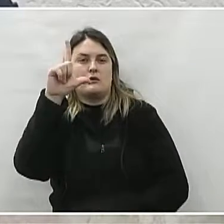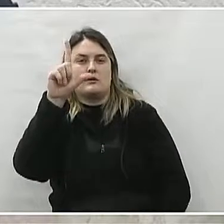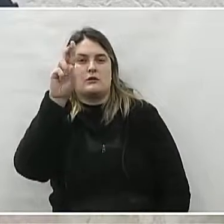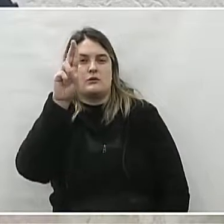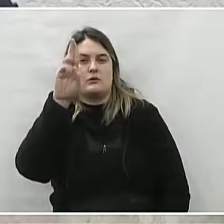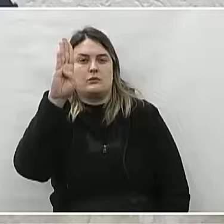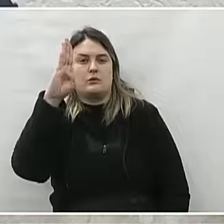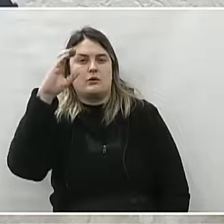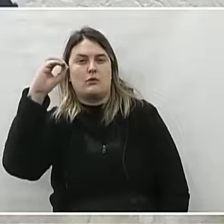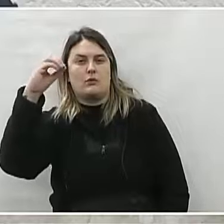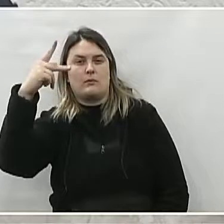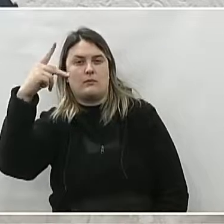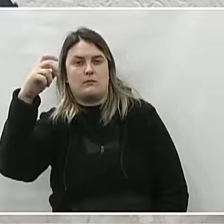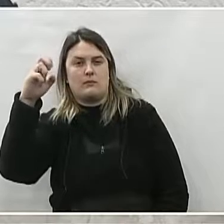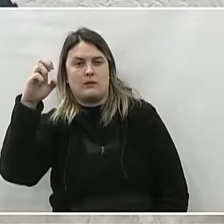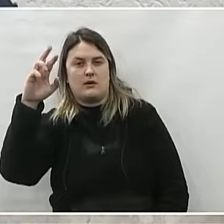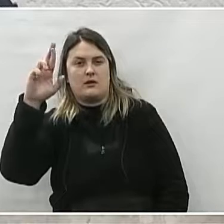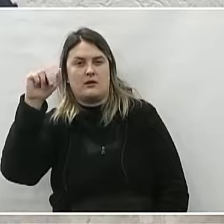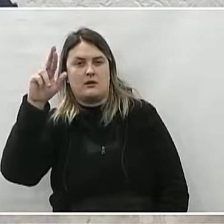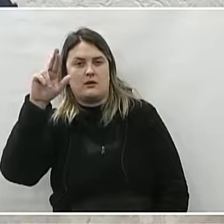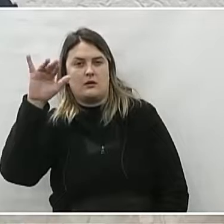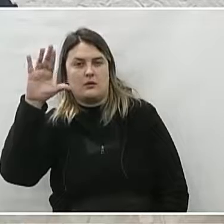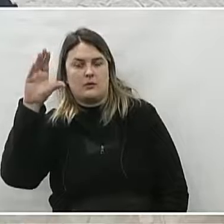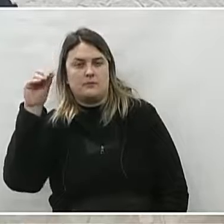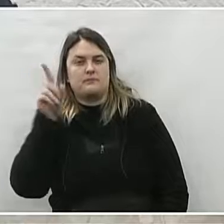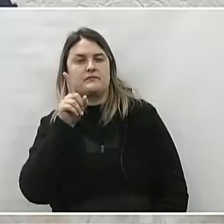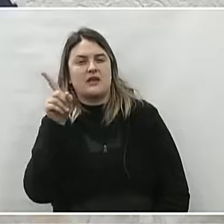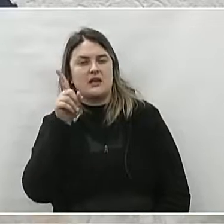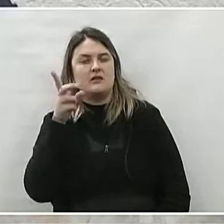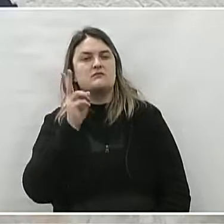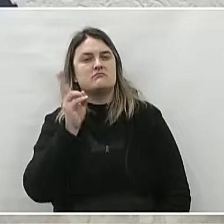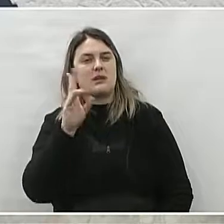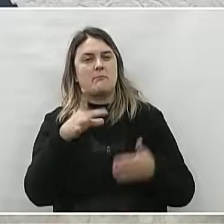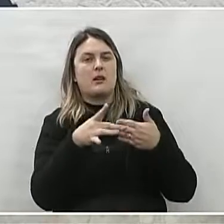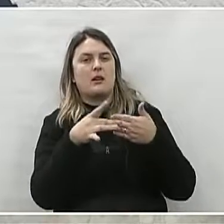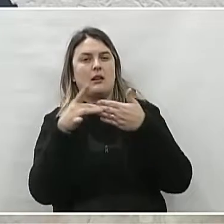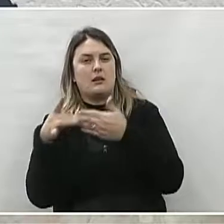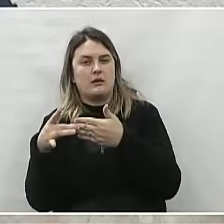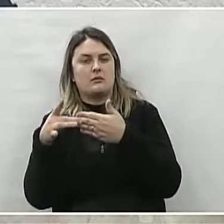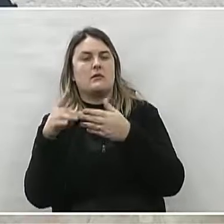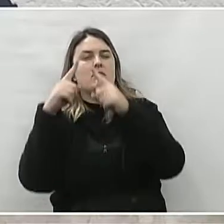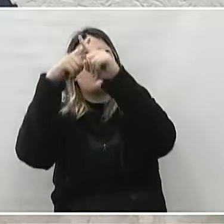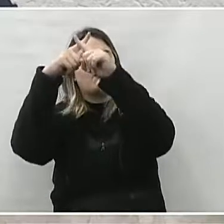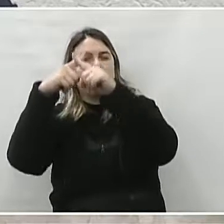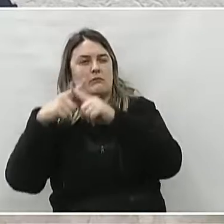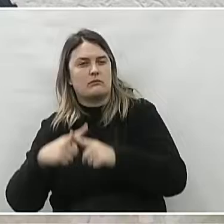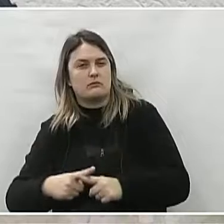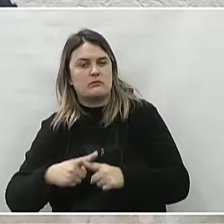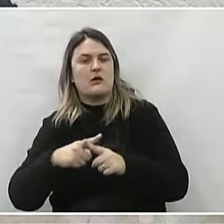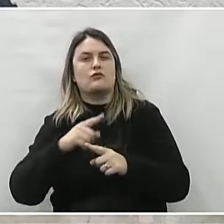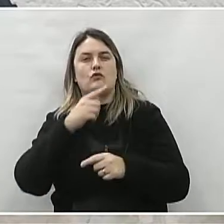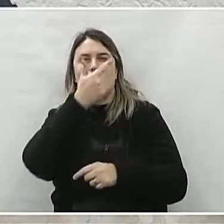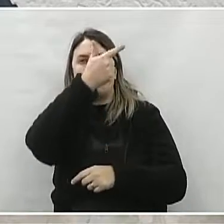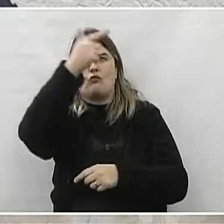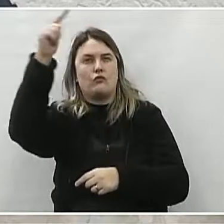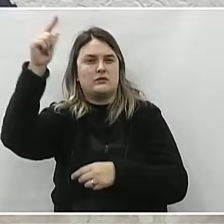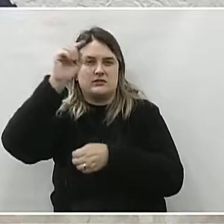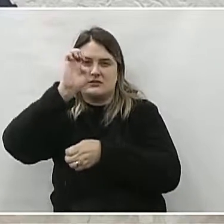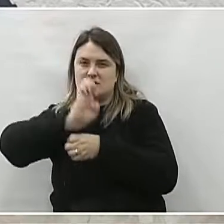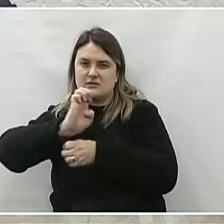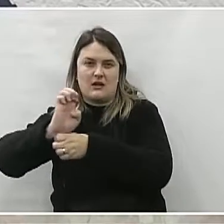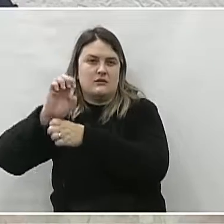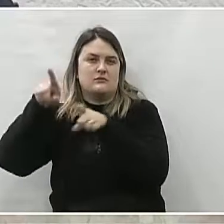Ele, por diversas vezes, comandou a equipe de Bocha de União da Vitória, nos Jogos Abertos do Paraná e nos campeonatos estaduais